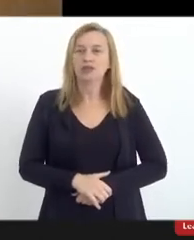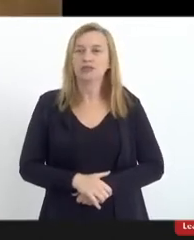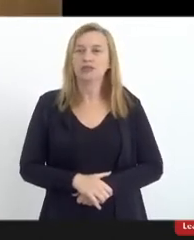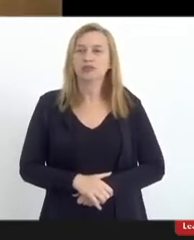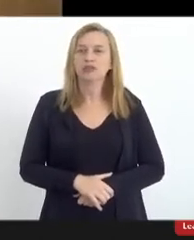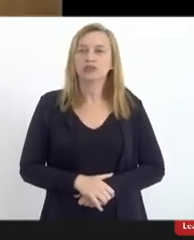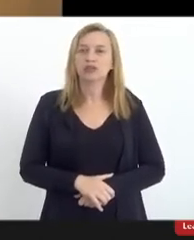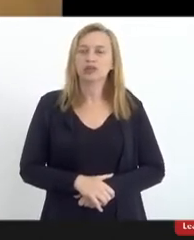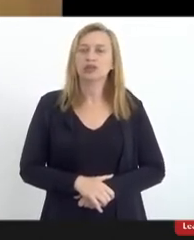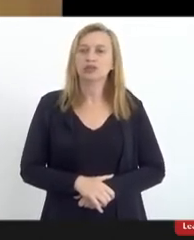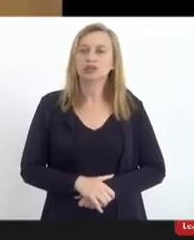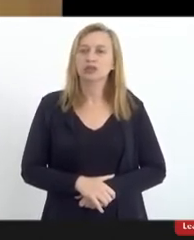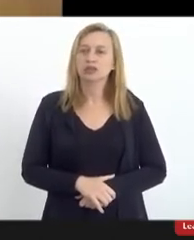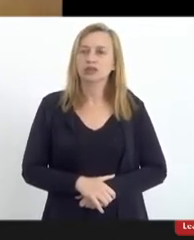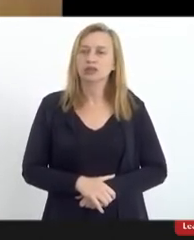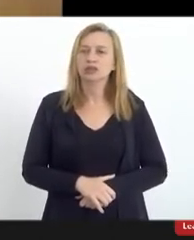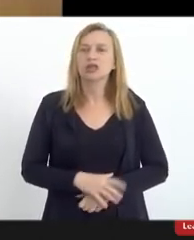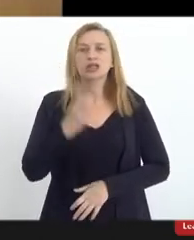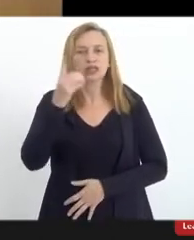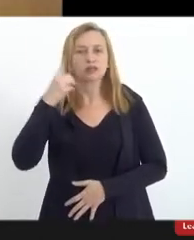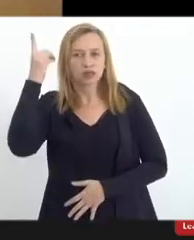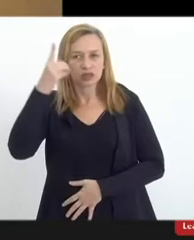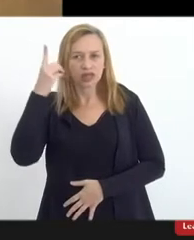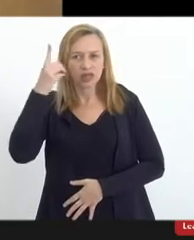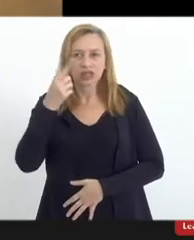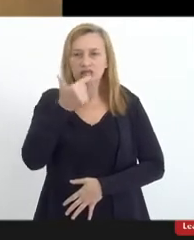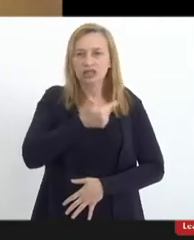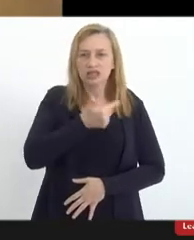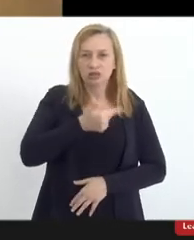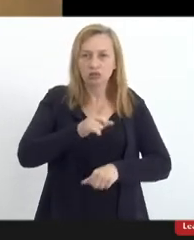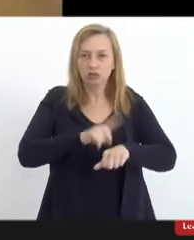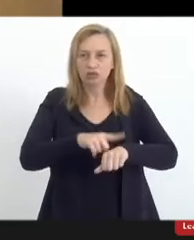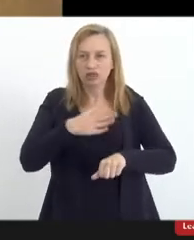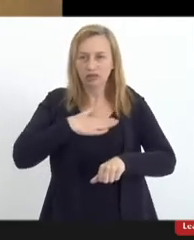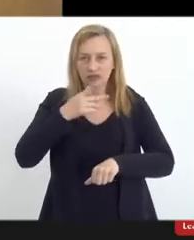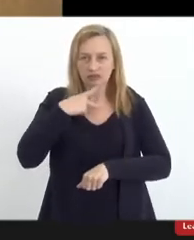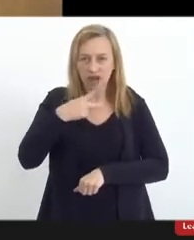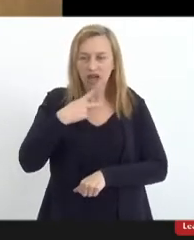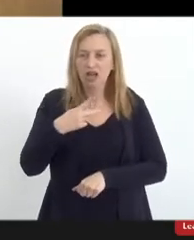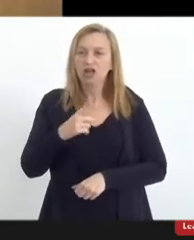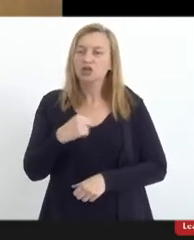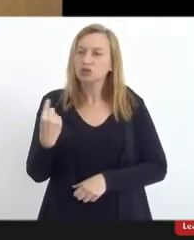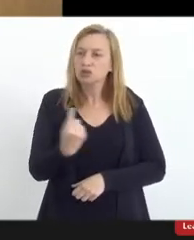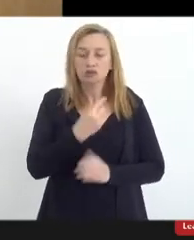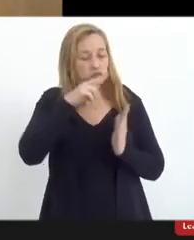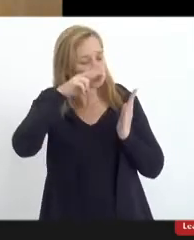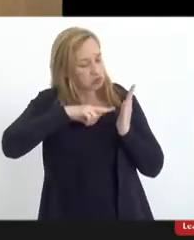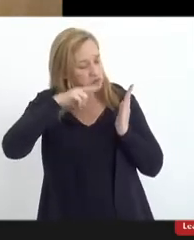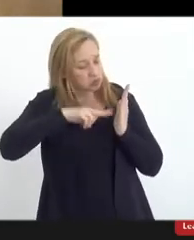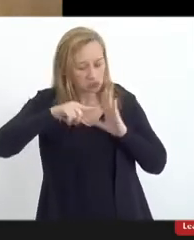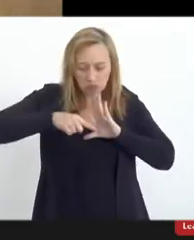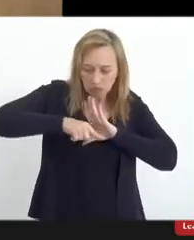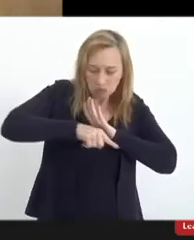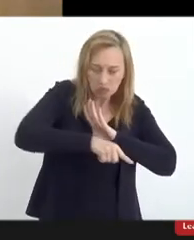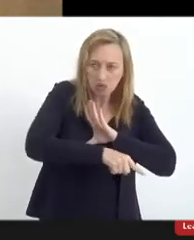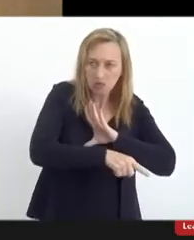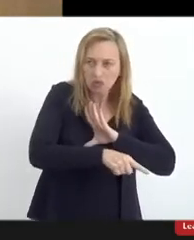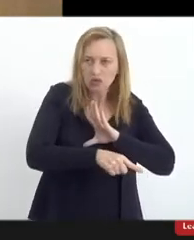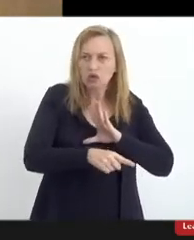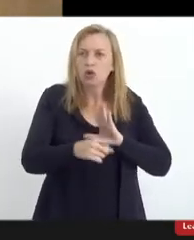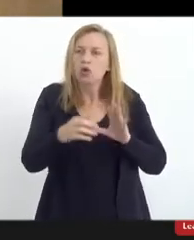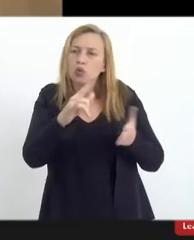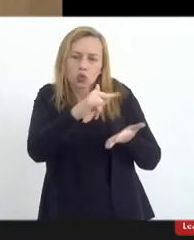Ultimamente, senhora deputada, na segunda parte da minha fala, nós estamos lendo e nos aprofundando num